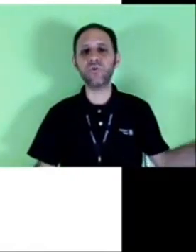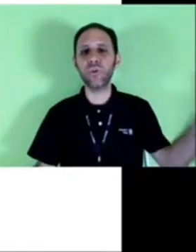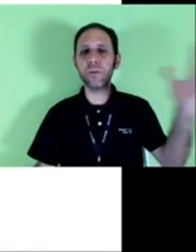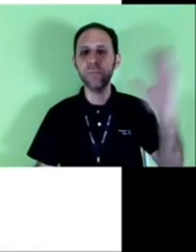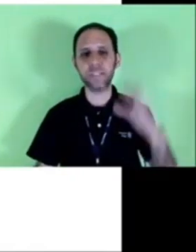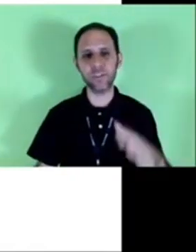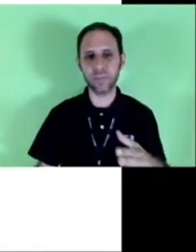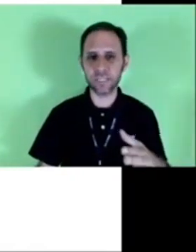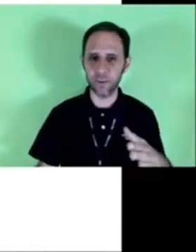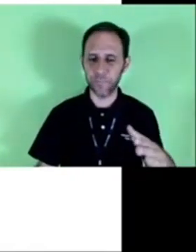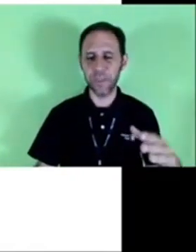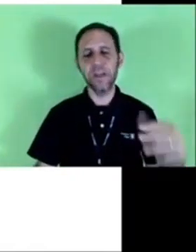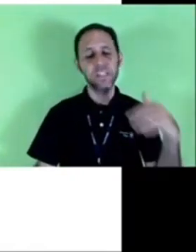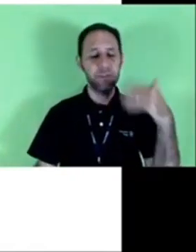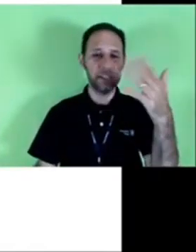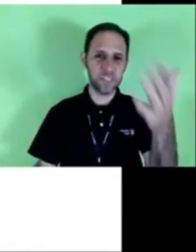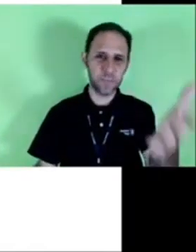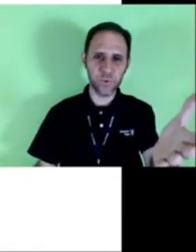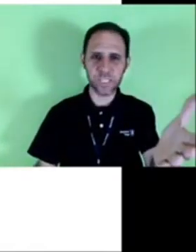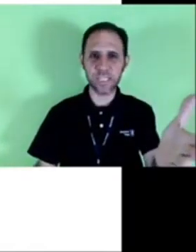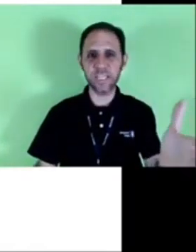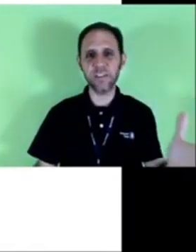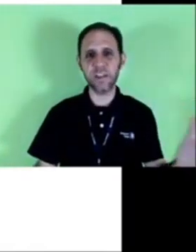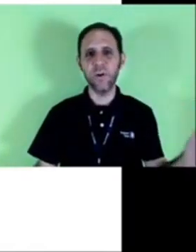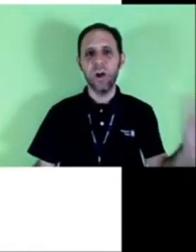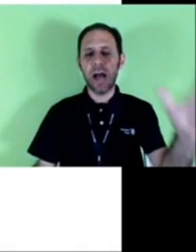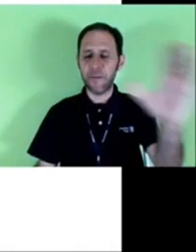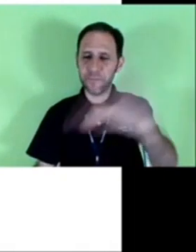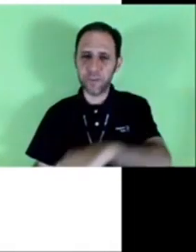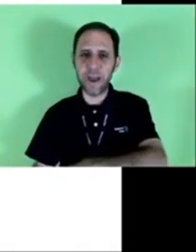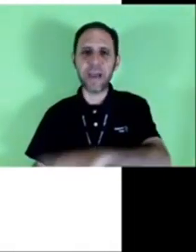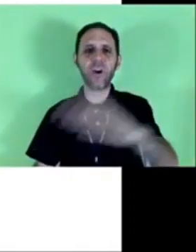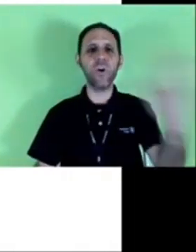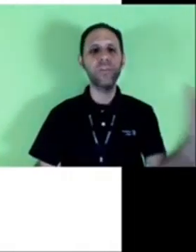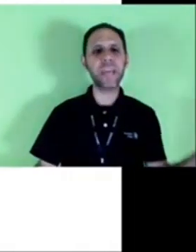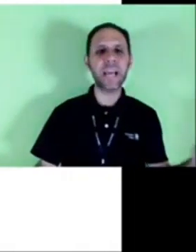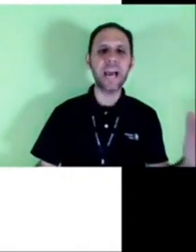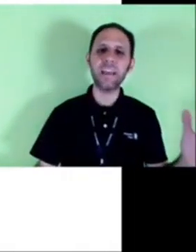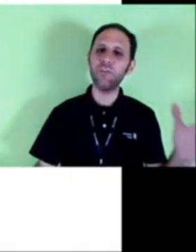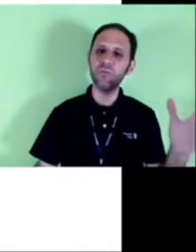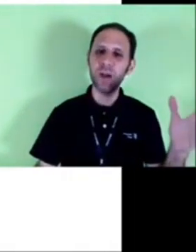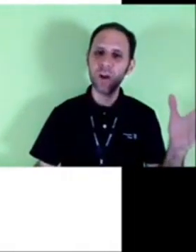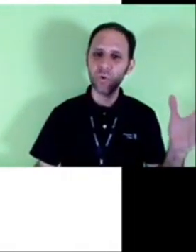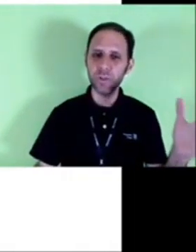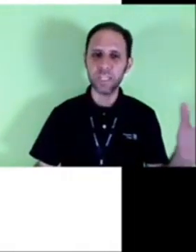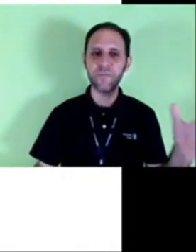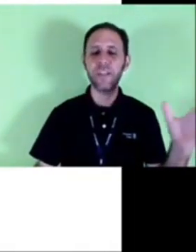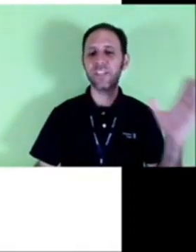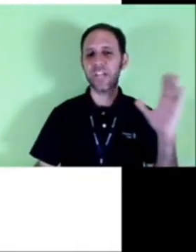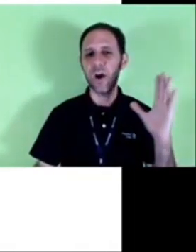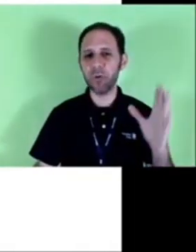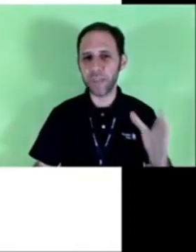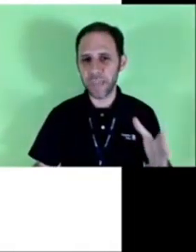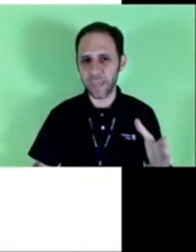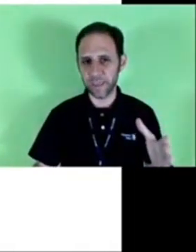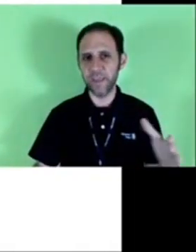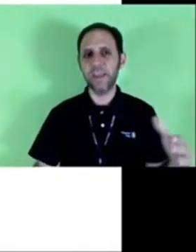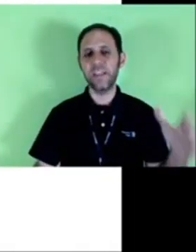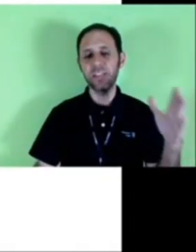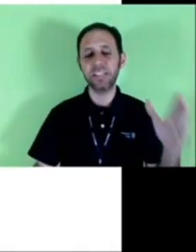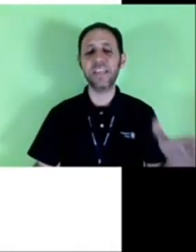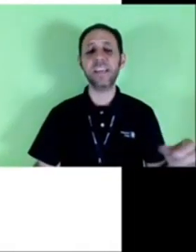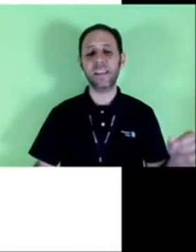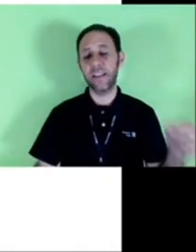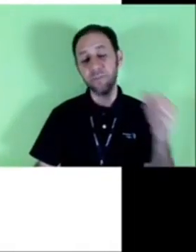alguém ou sobre uma situação você vai dizer por escrito então afirmar ou negar alguma coisa referente a alguém